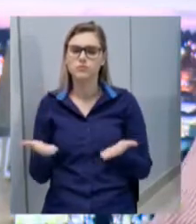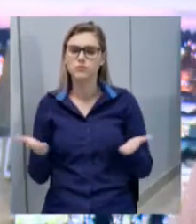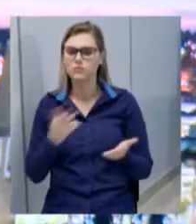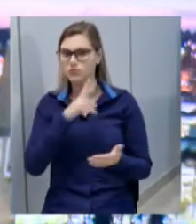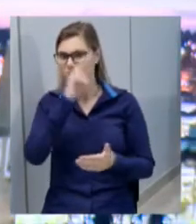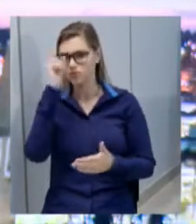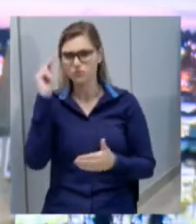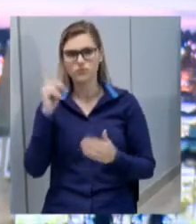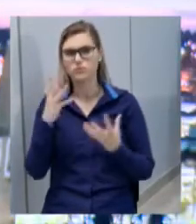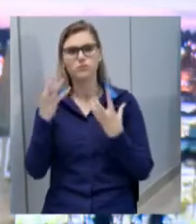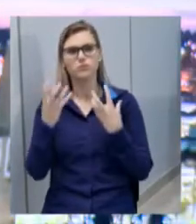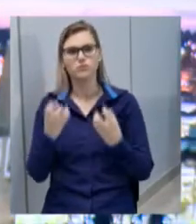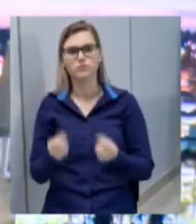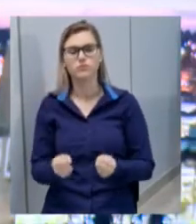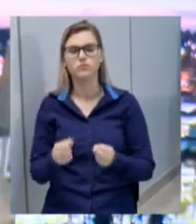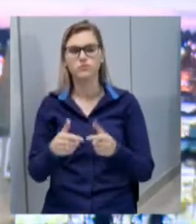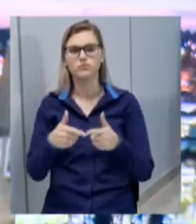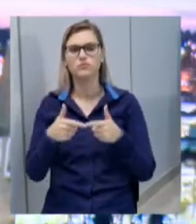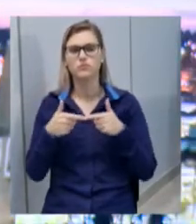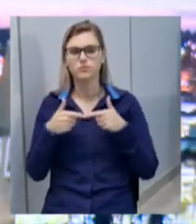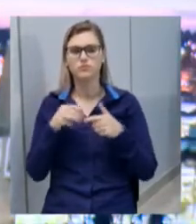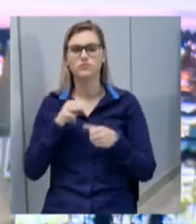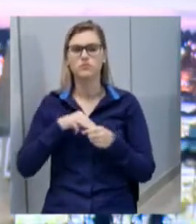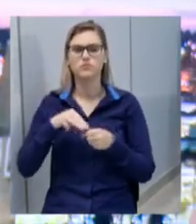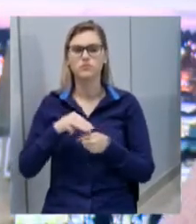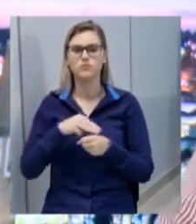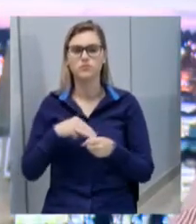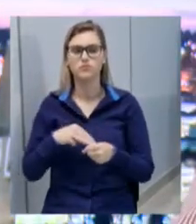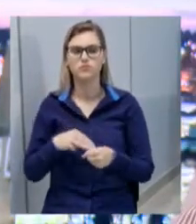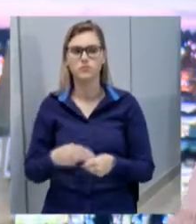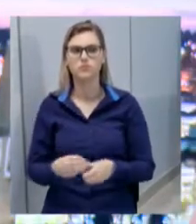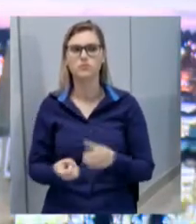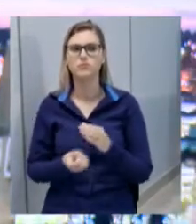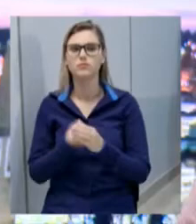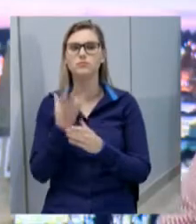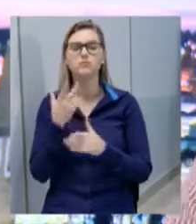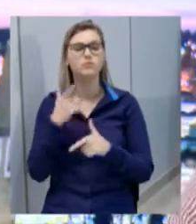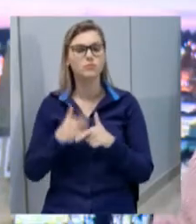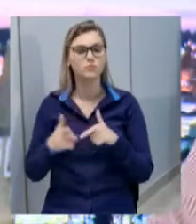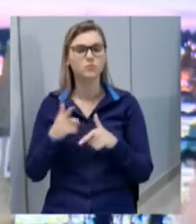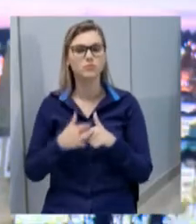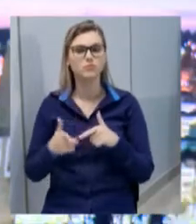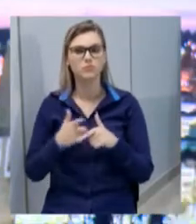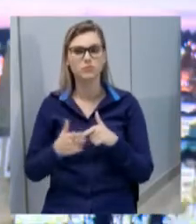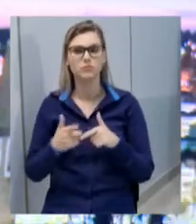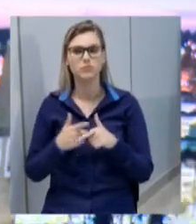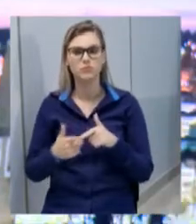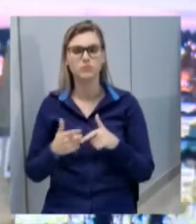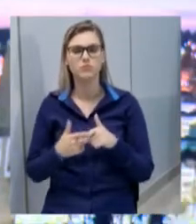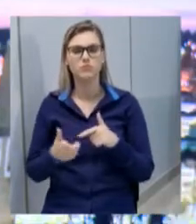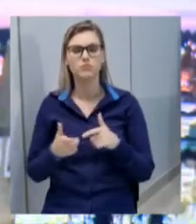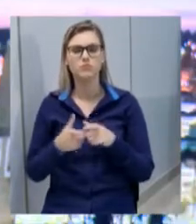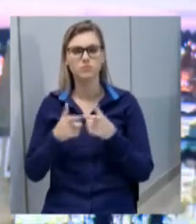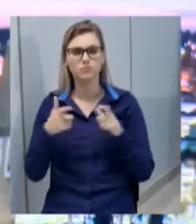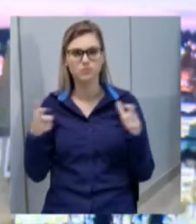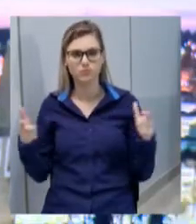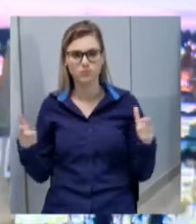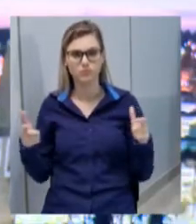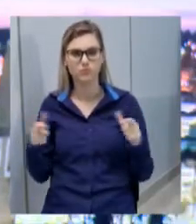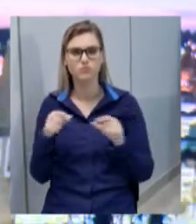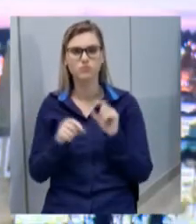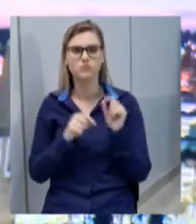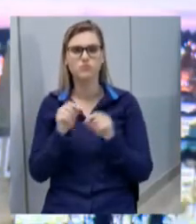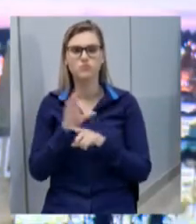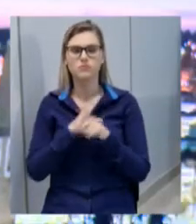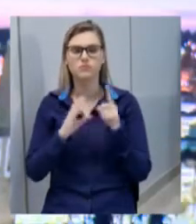revogou a licença municipal. Então, criando aí um transtorno, criando um dessabor para